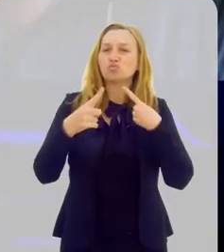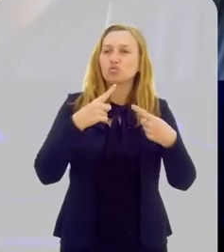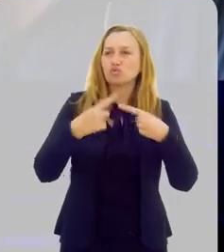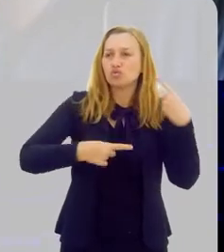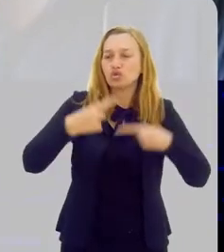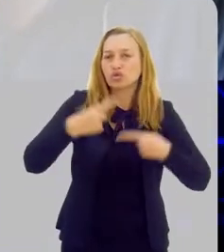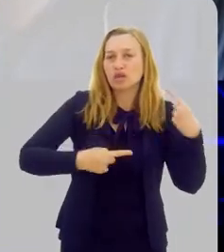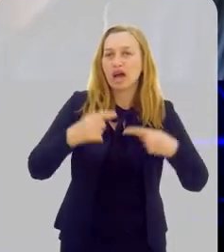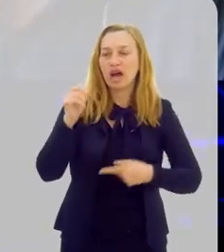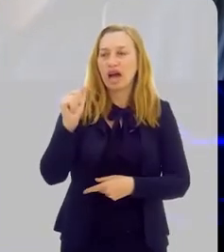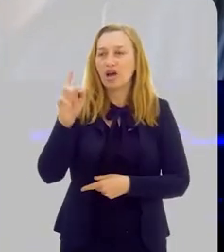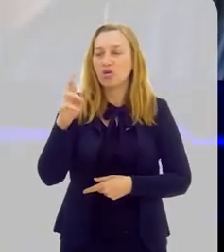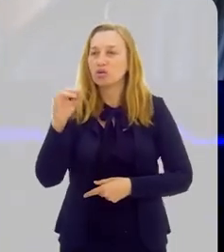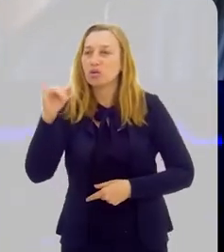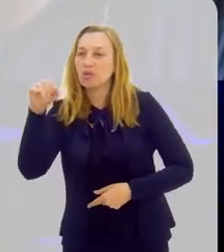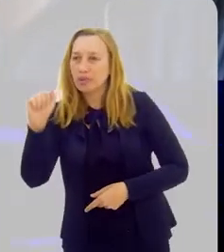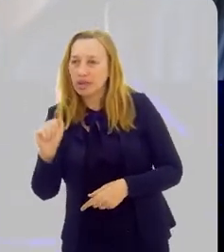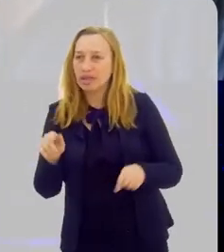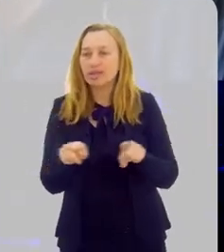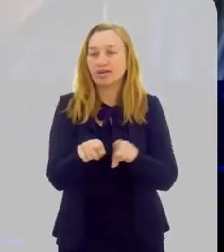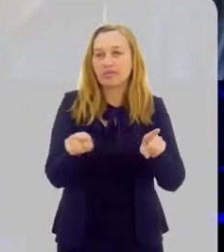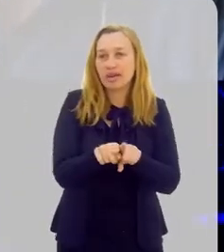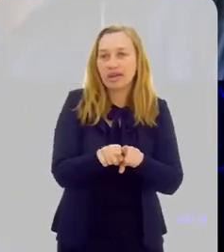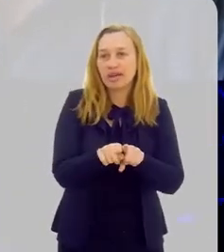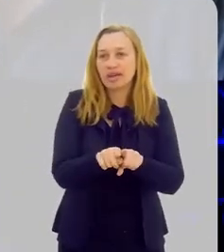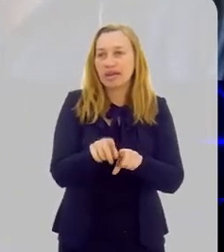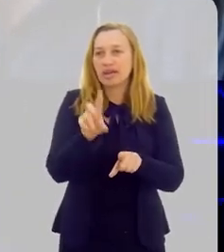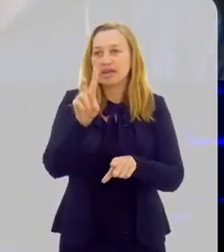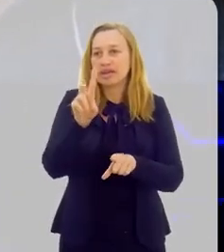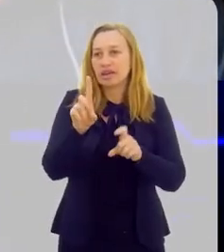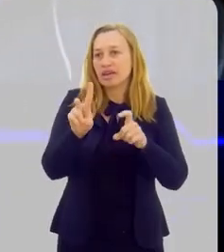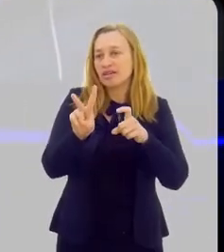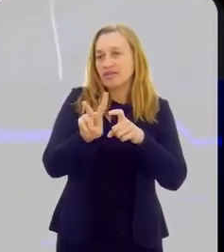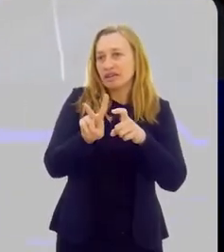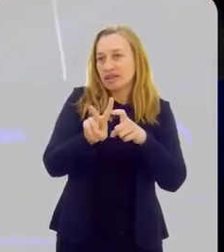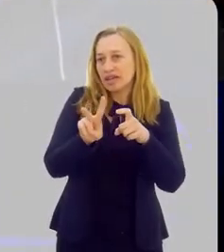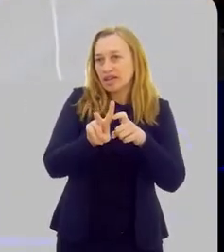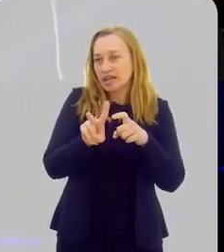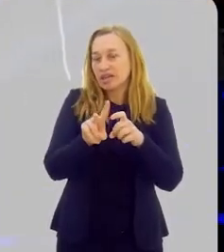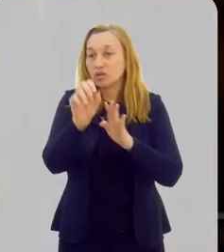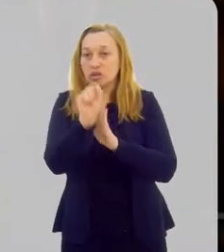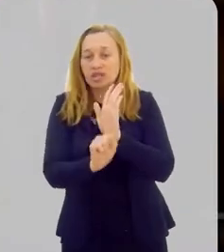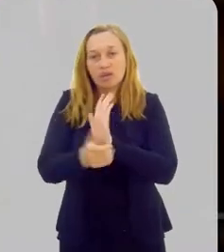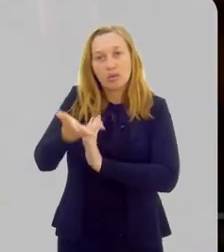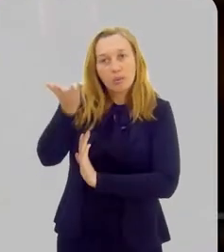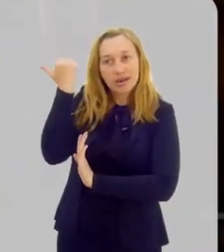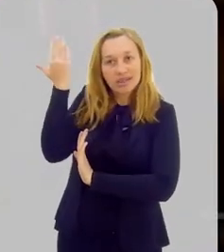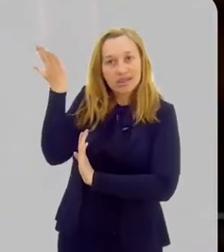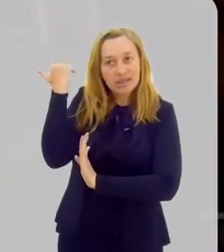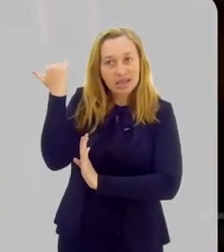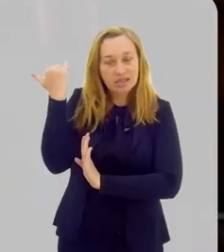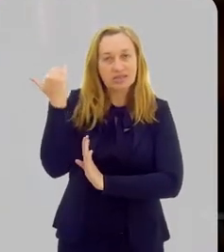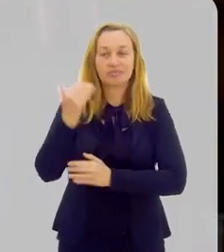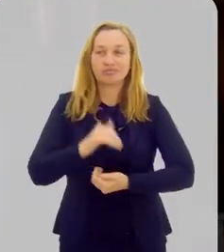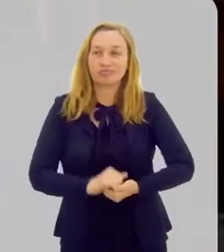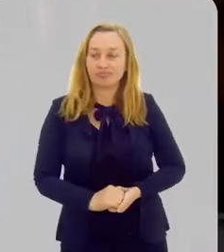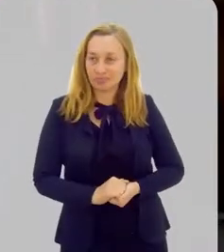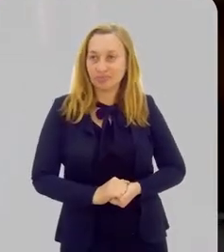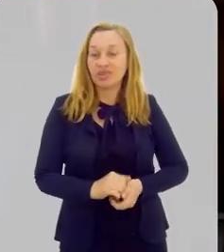os cursos de agronomia e de veterinária ainda no século passado.